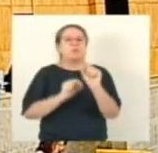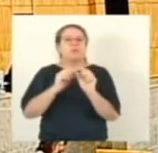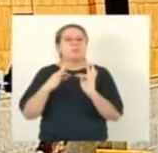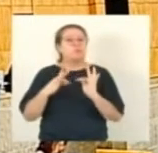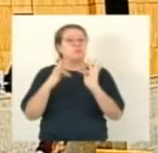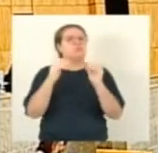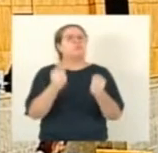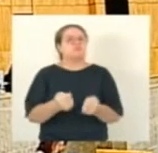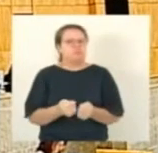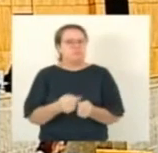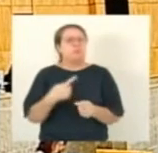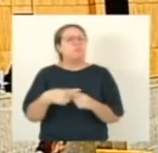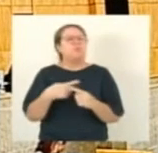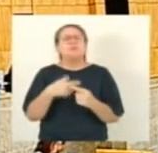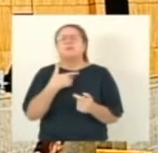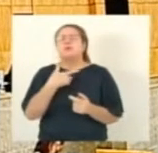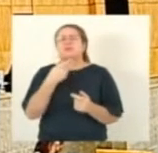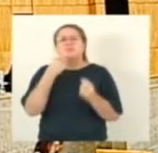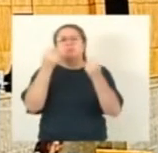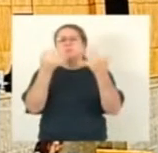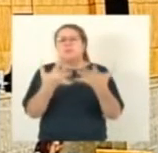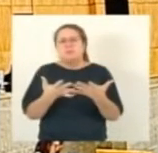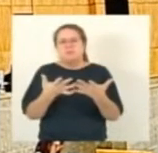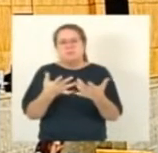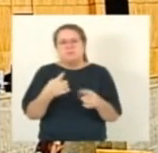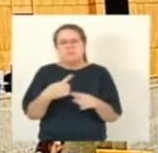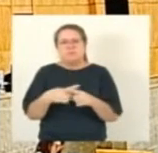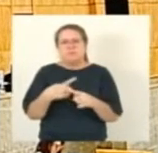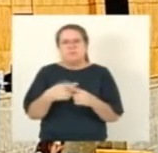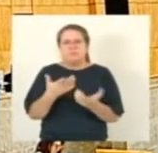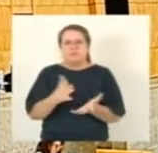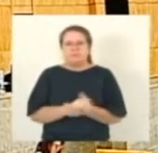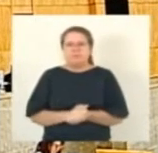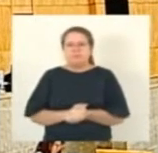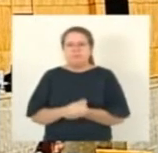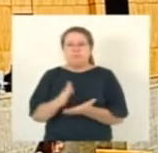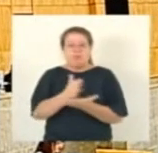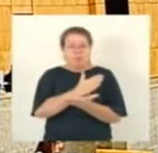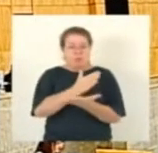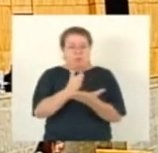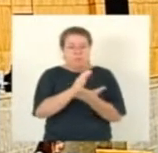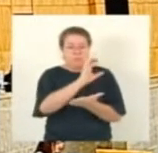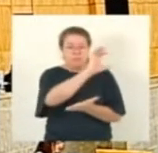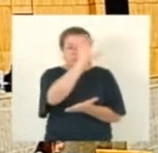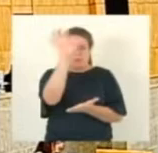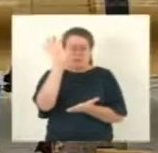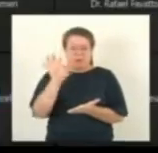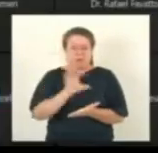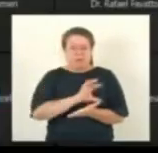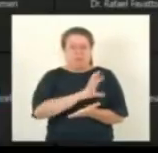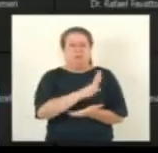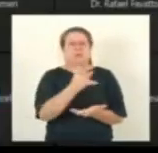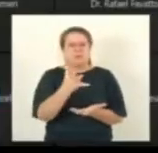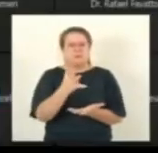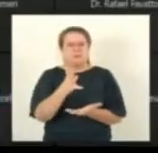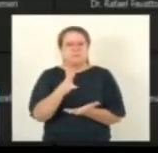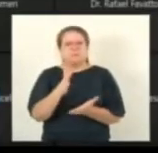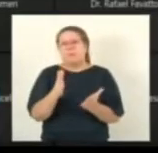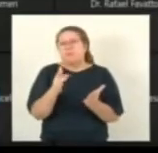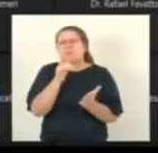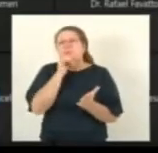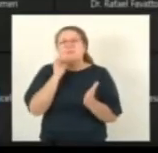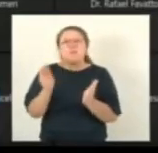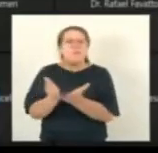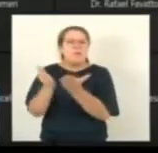por que eu falo isso porque também não pode algumas regiões mais vulneráveis ou regiões mais pobres não